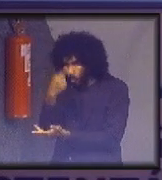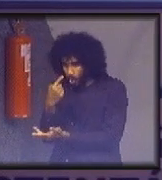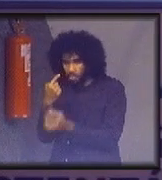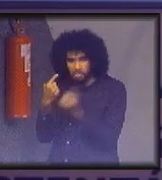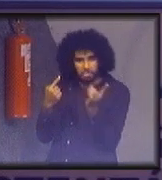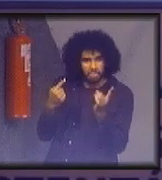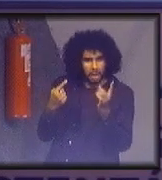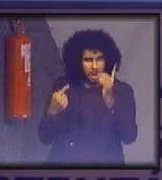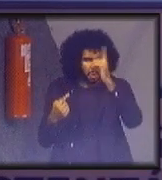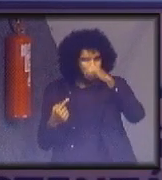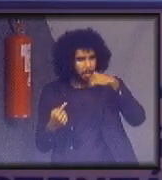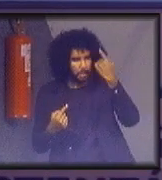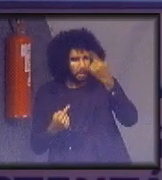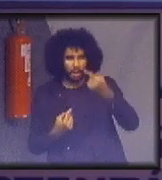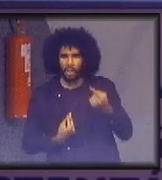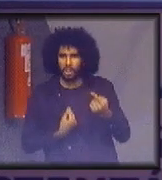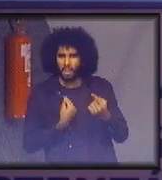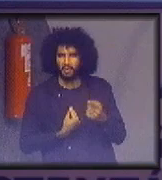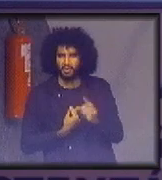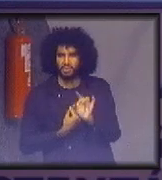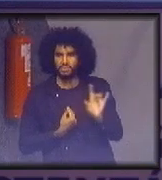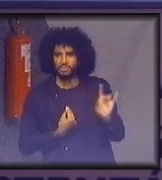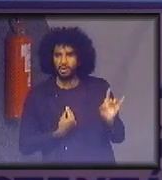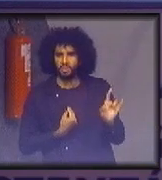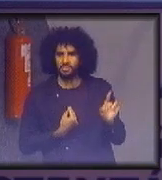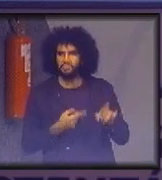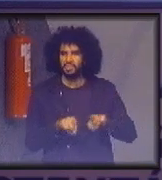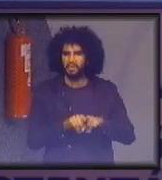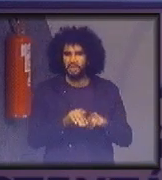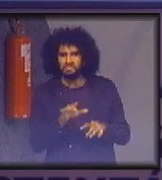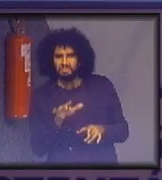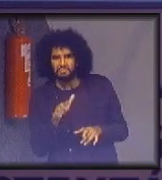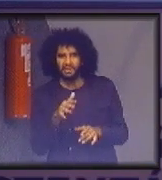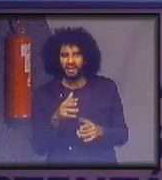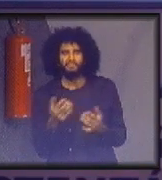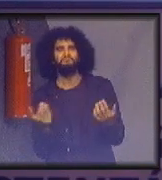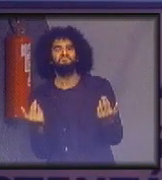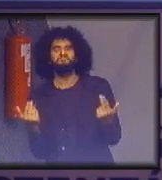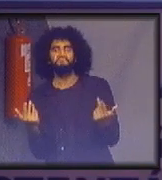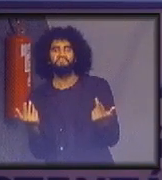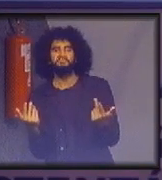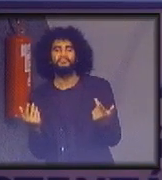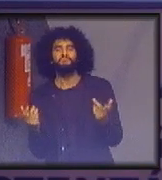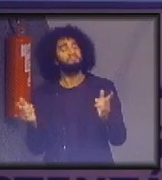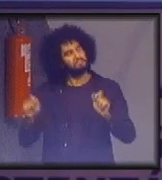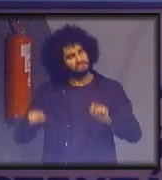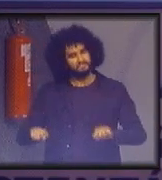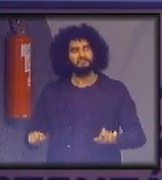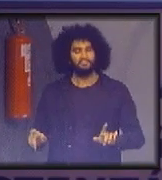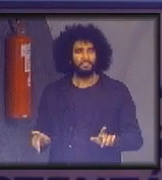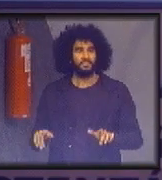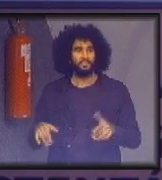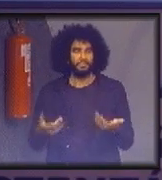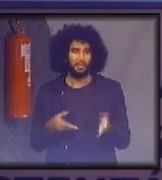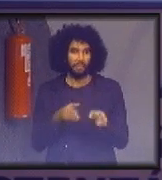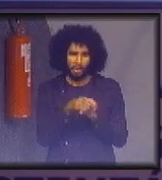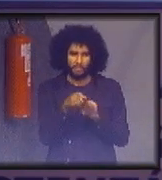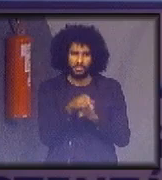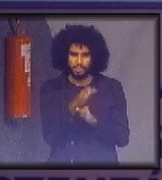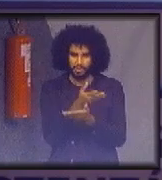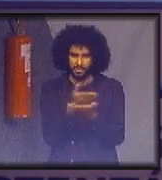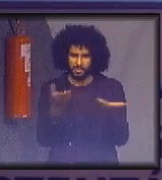E uma hora da vida de cada um de nós deve valer mais ou menos a mesma coisa para cada um de nós. Então, eu recomendo vocês